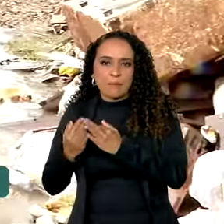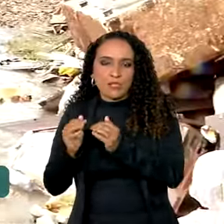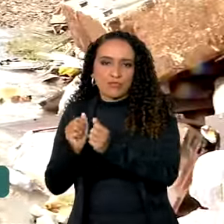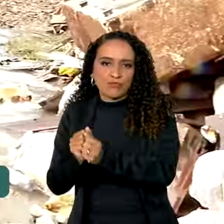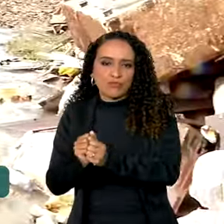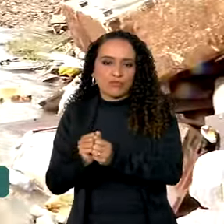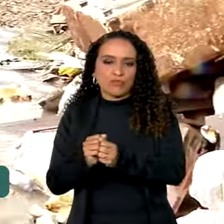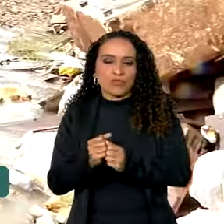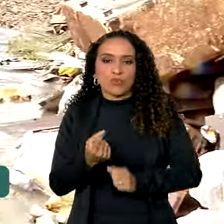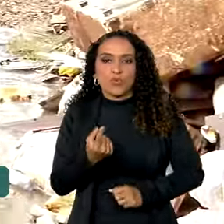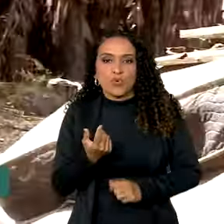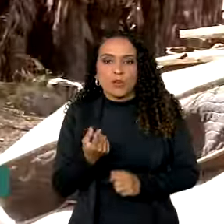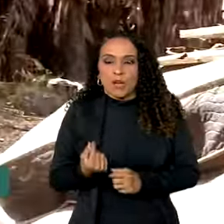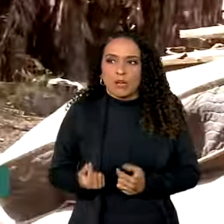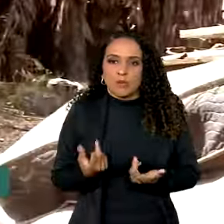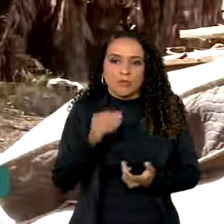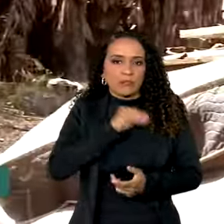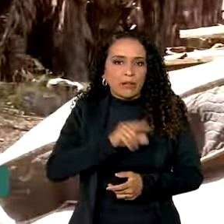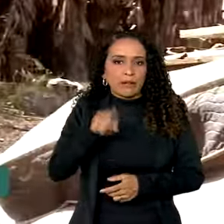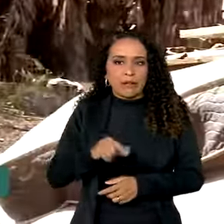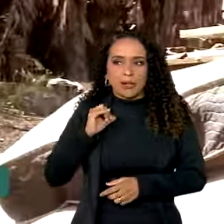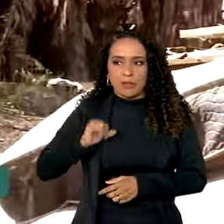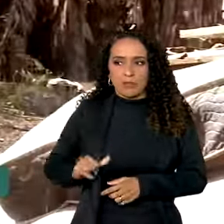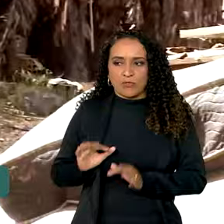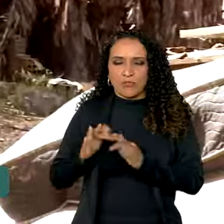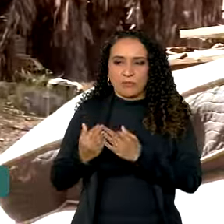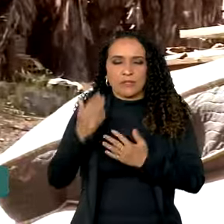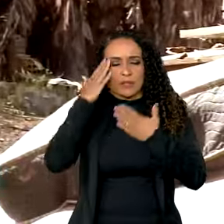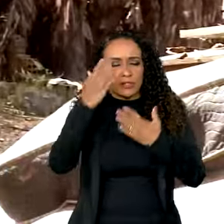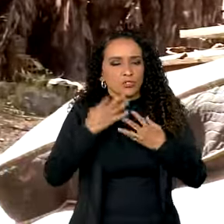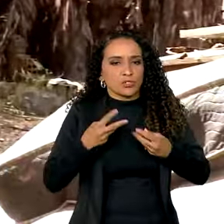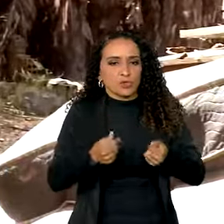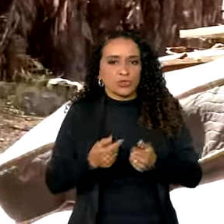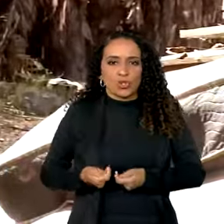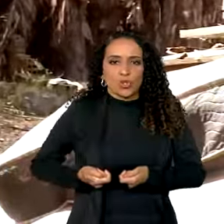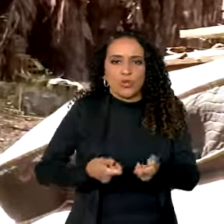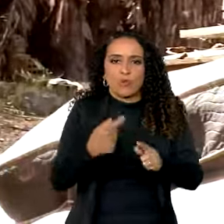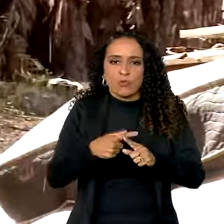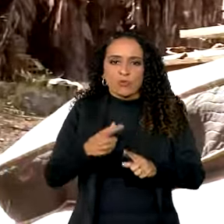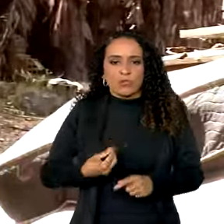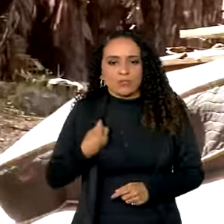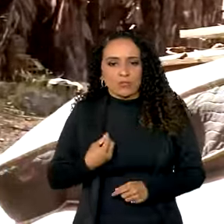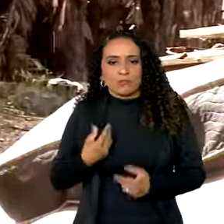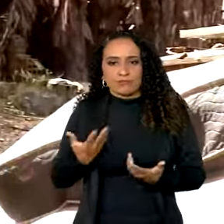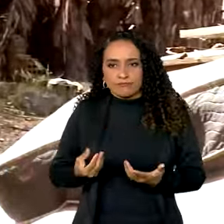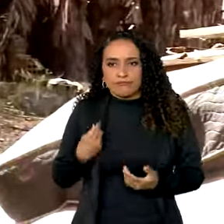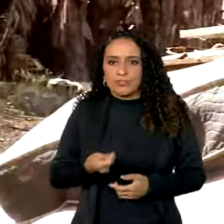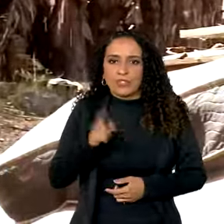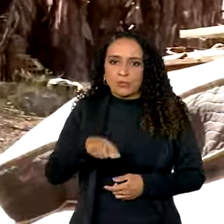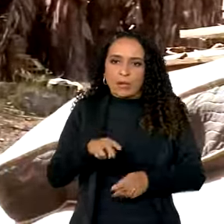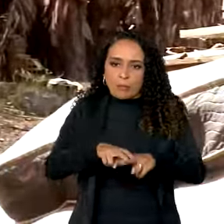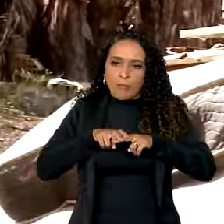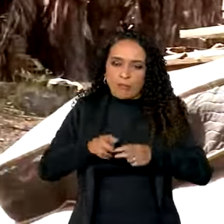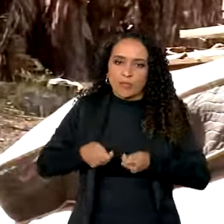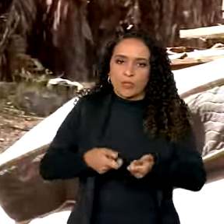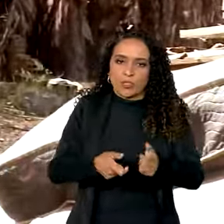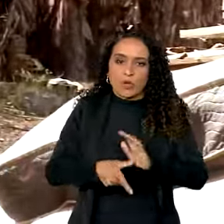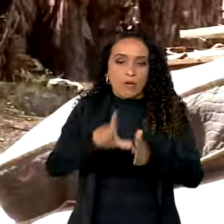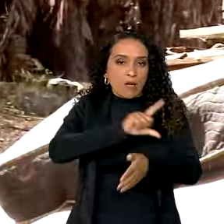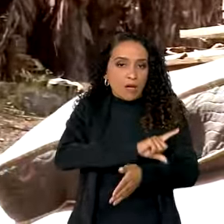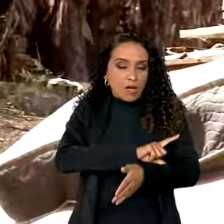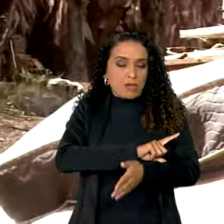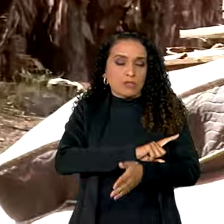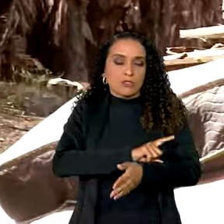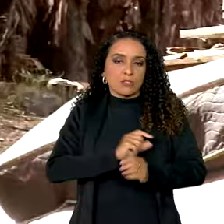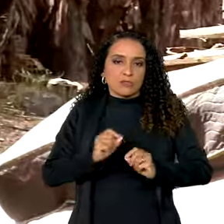renda é o Bolsa Família. A gente agradece muito a todos aqueles que doaram porque a gente está vivendo de doação. Então, anteriormente